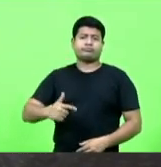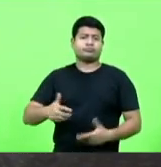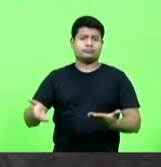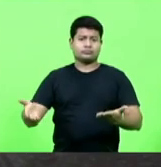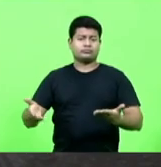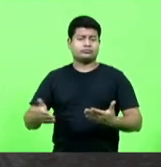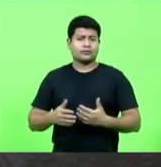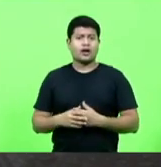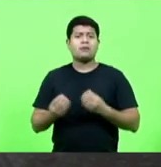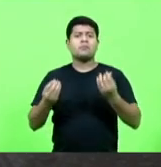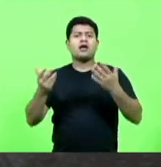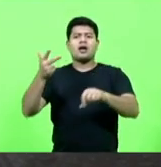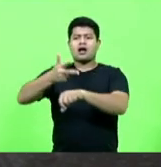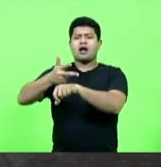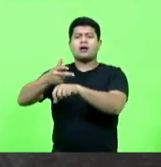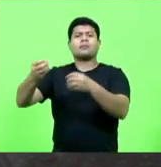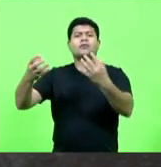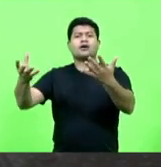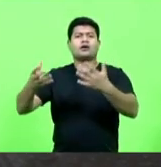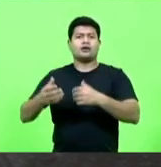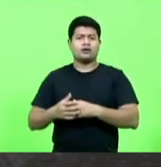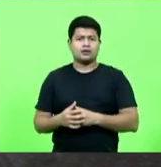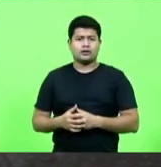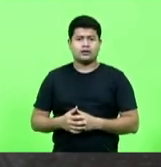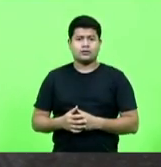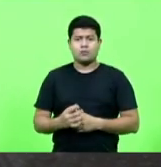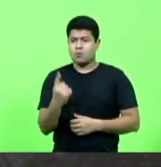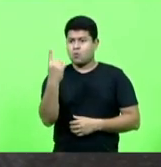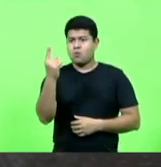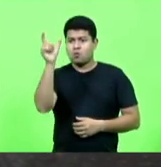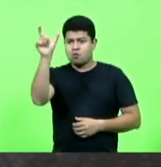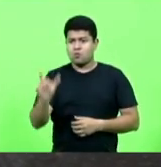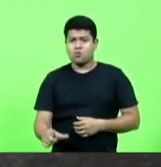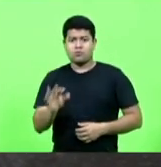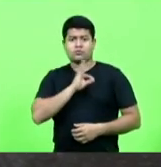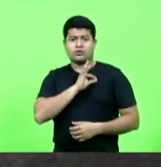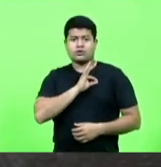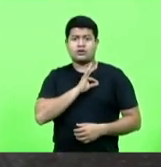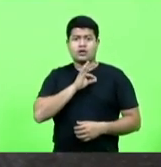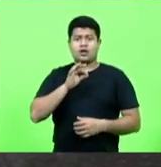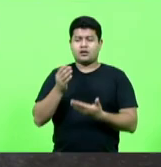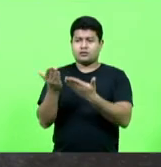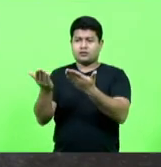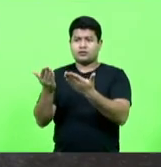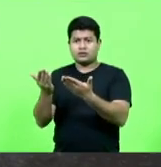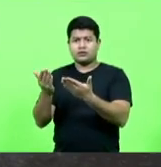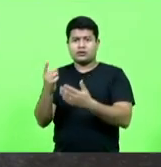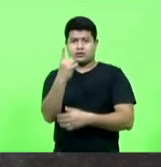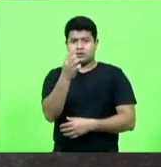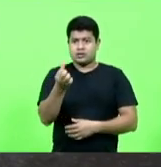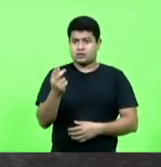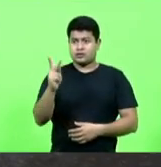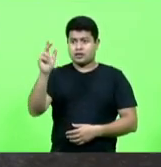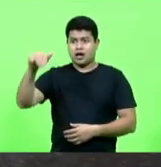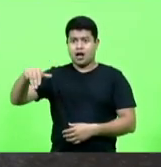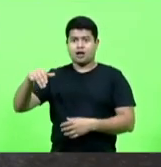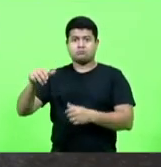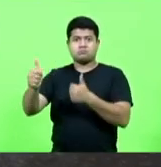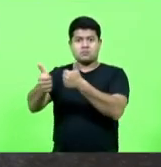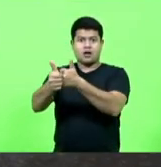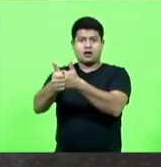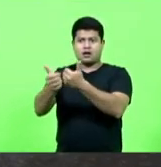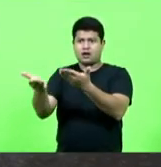para que a câmera? Tem um policial, num raio de 16 quilômetros. Tem uma câmera. Quem é vai atender a ocorrência?